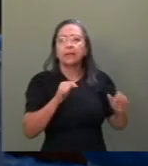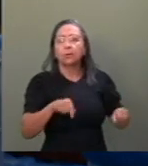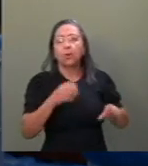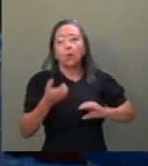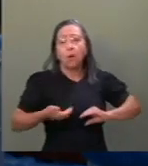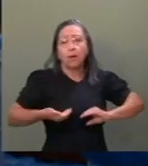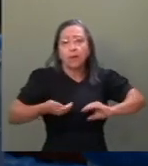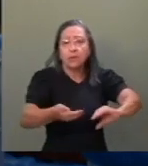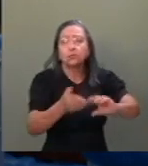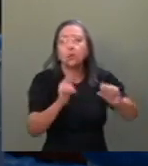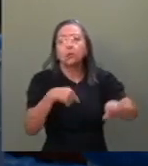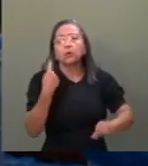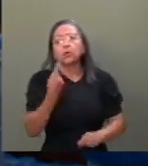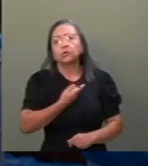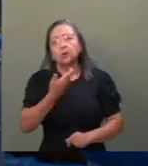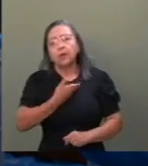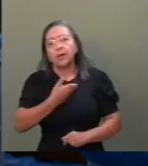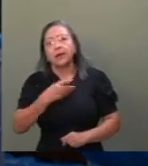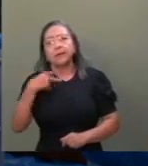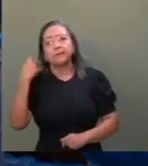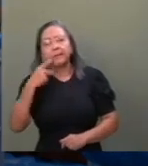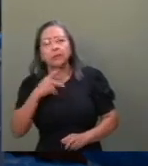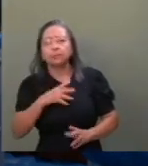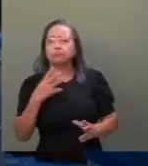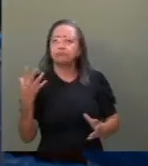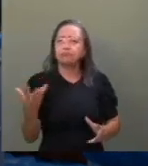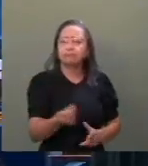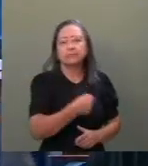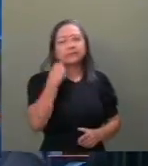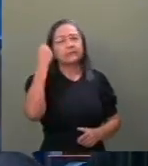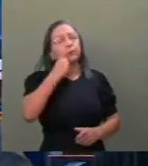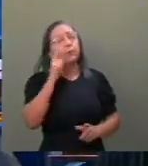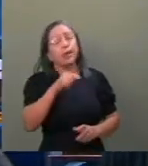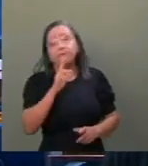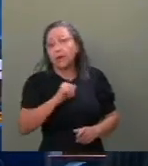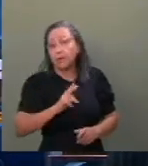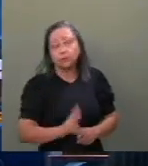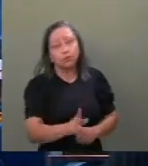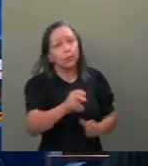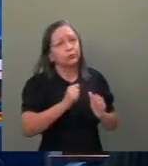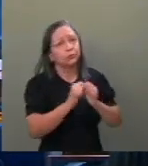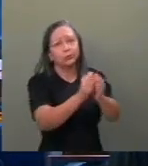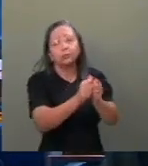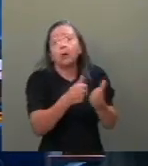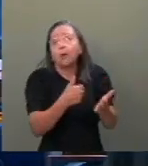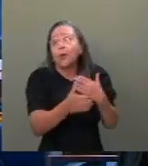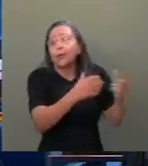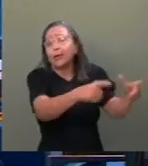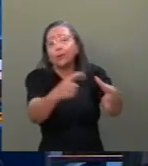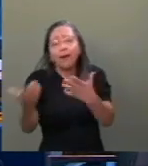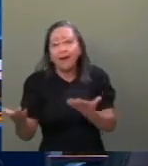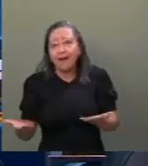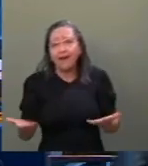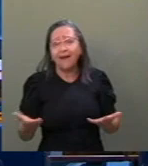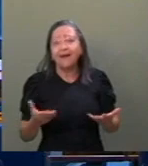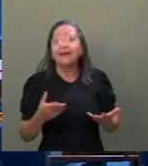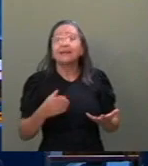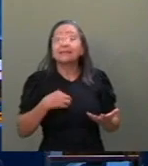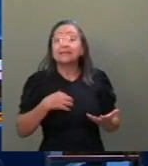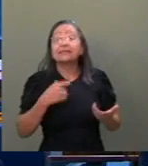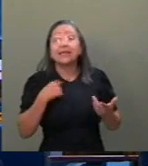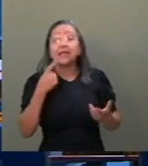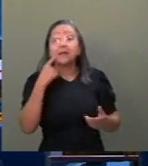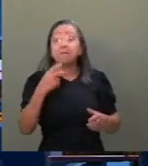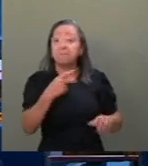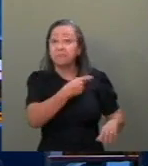como nosso colega de parlamento, como grande senador que é, e vai continuar conosco, seja onde você estiver, se presidir na